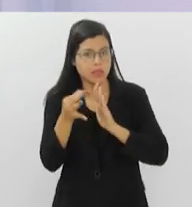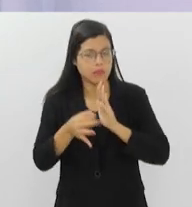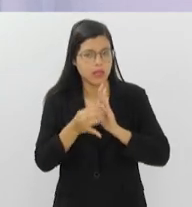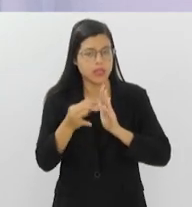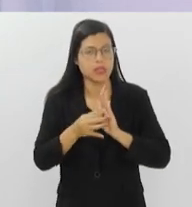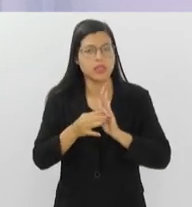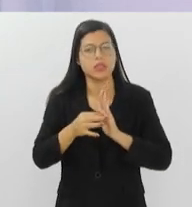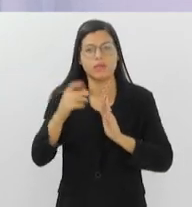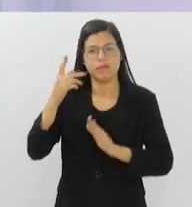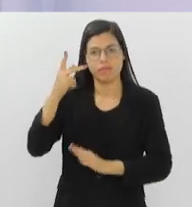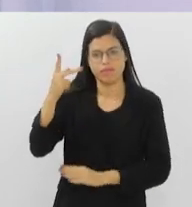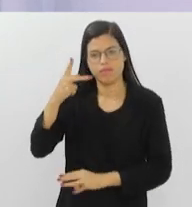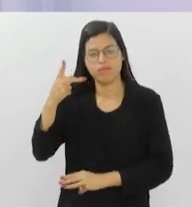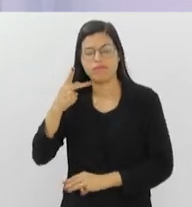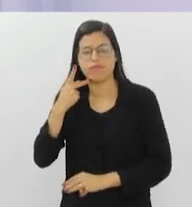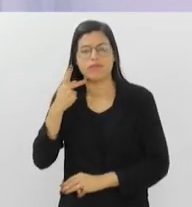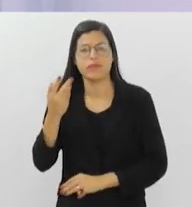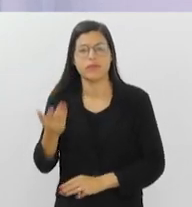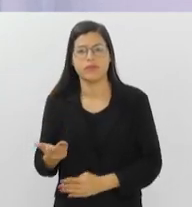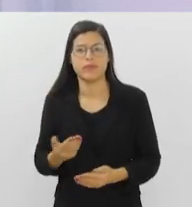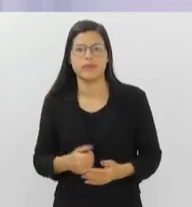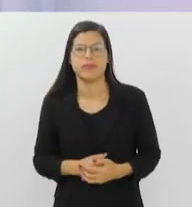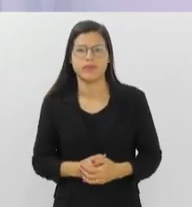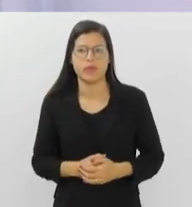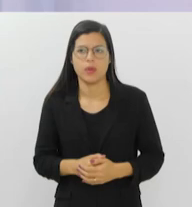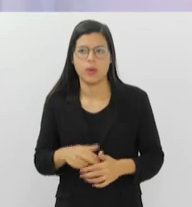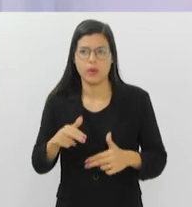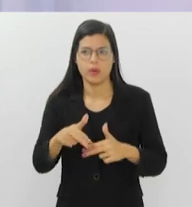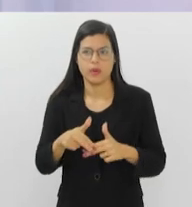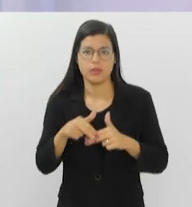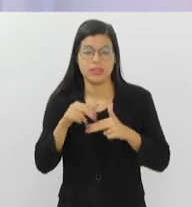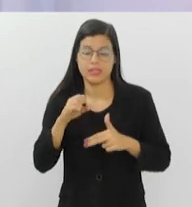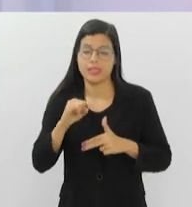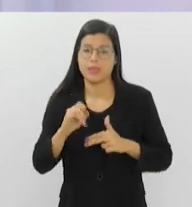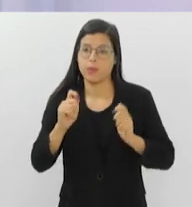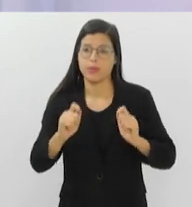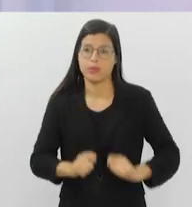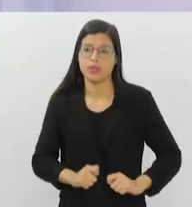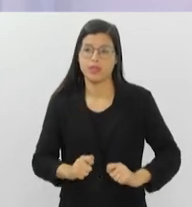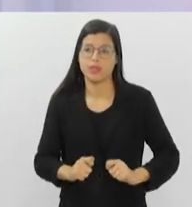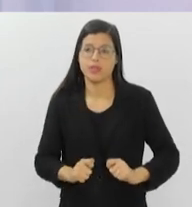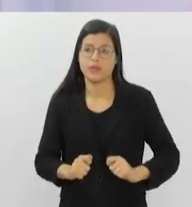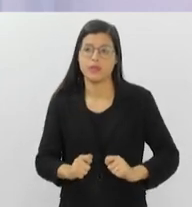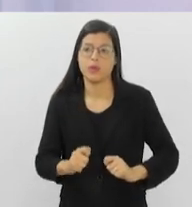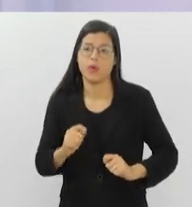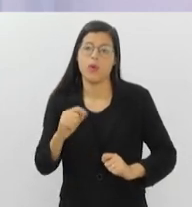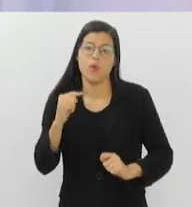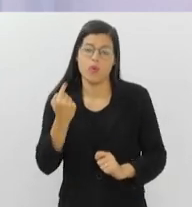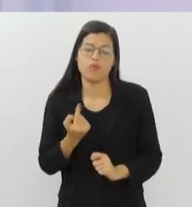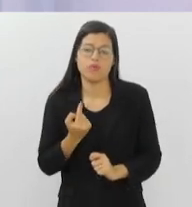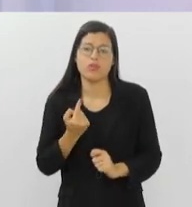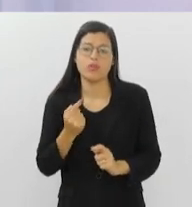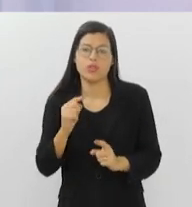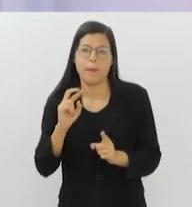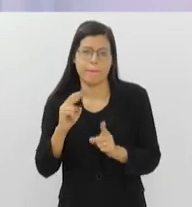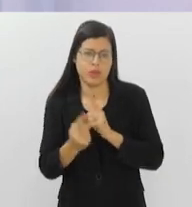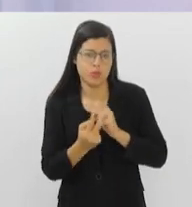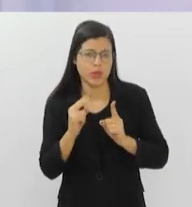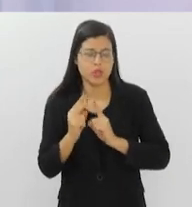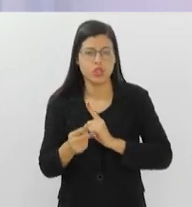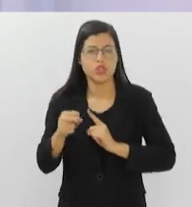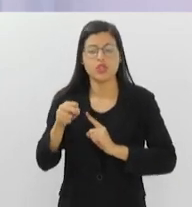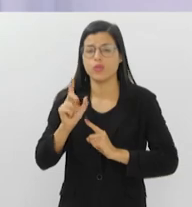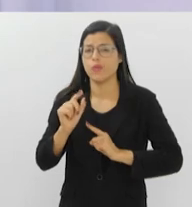Procuradoria, evidentemente, se possível, dentro da nossa ótica, de chamar